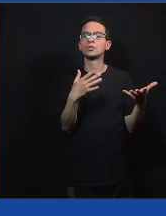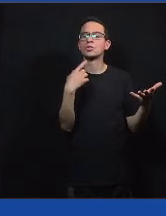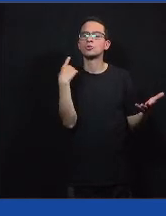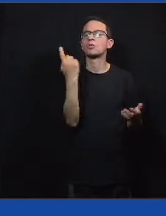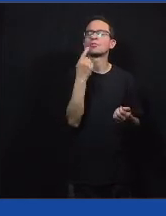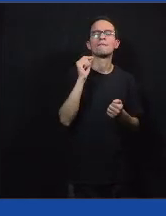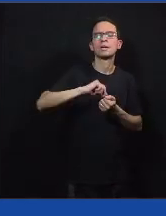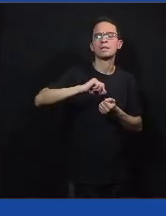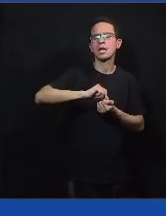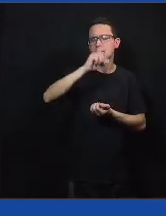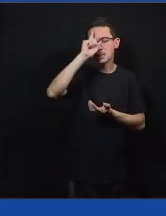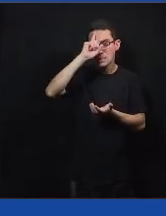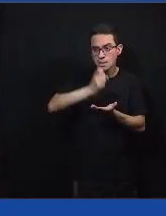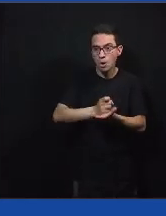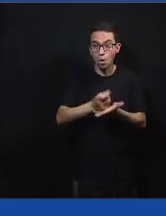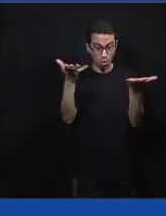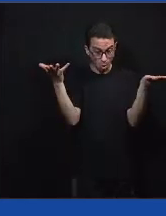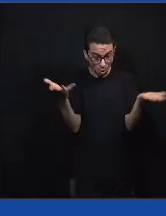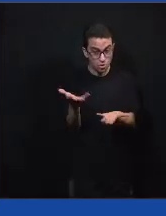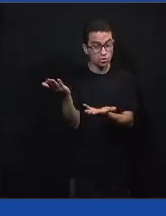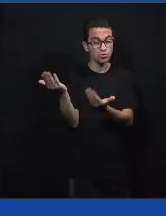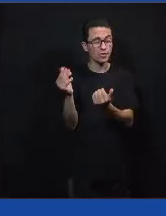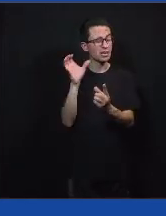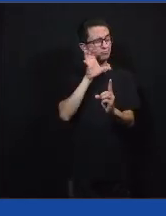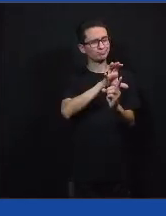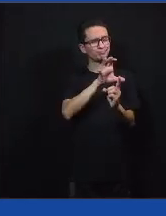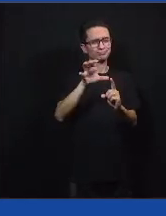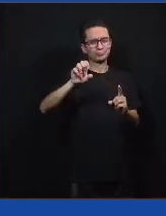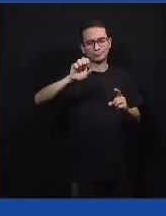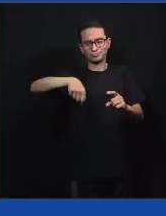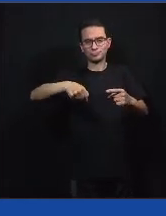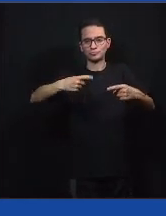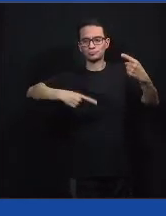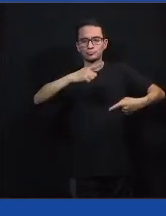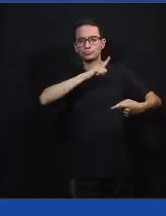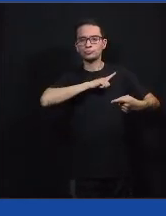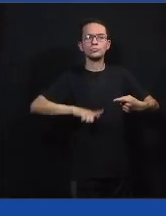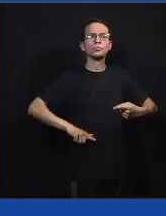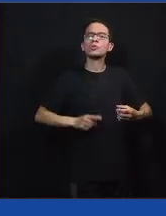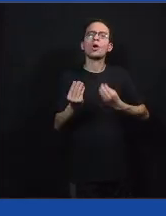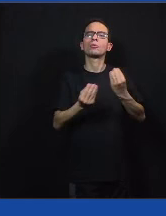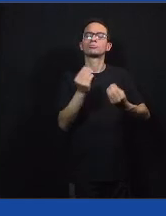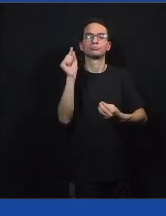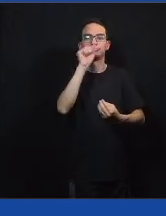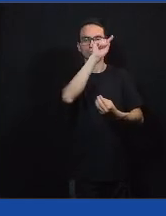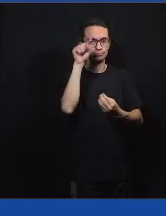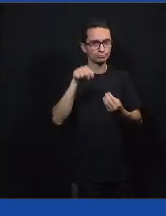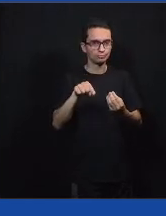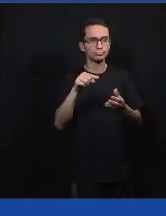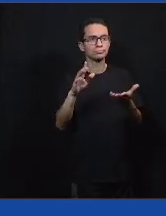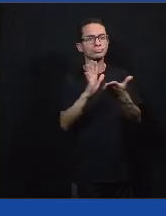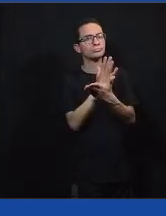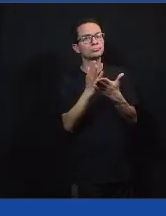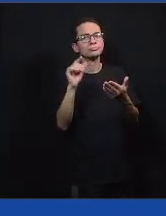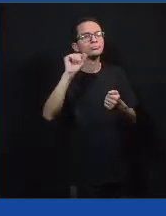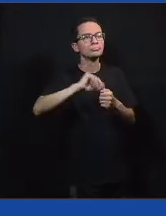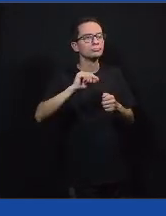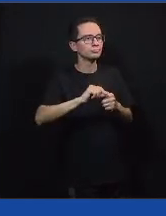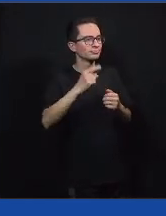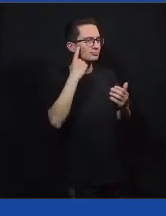decisão que os jovens vão tomar de influenciar uma política pública, por exemplo? E aqui dá para ressaltar algumas ações que vêm sendo